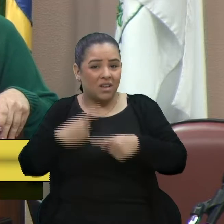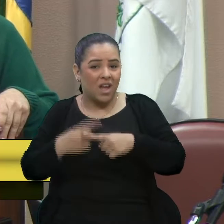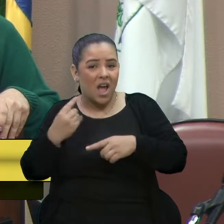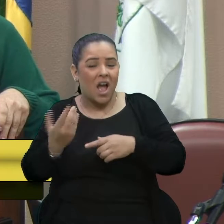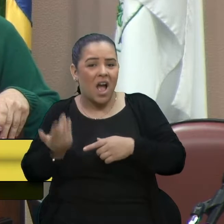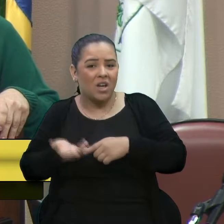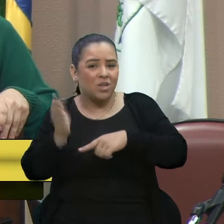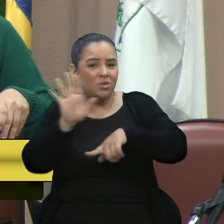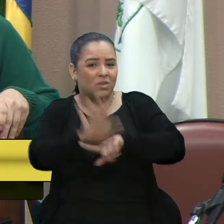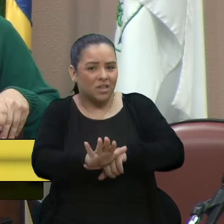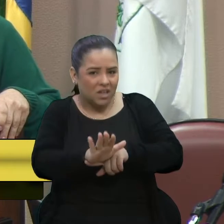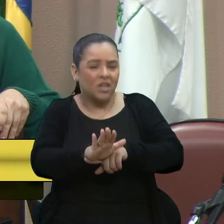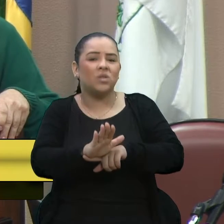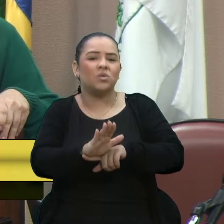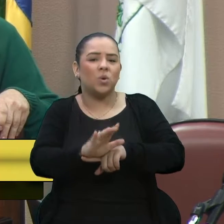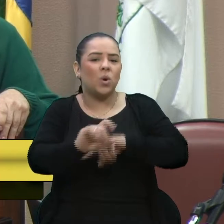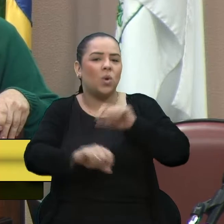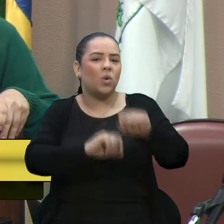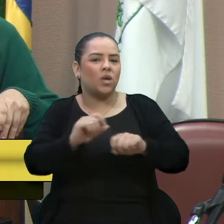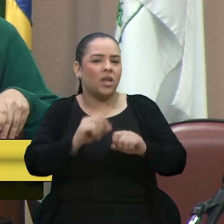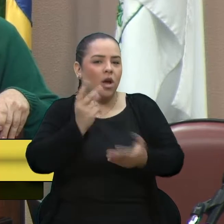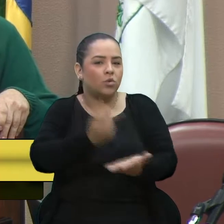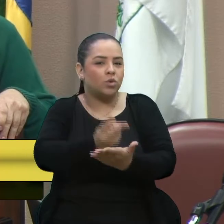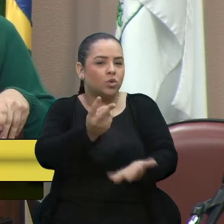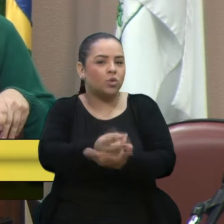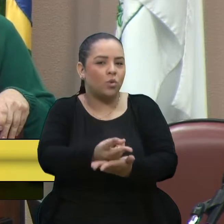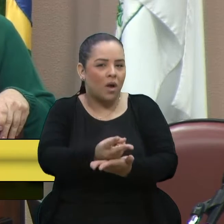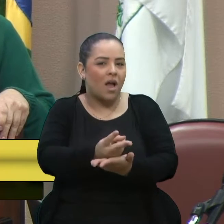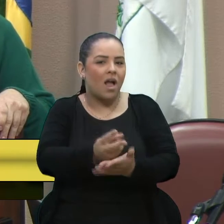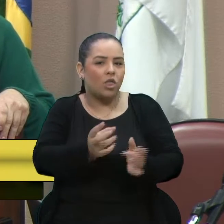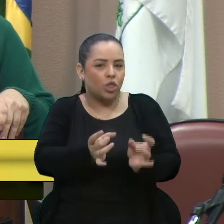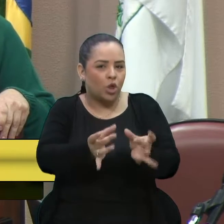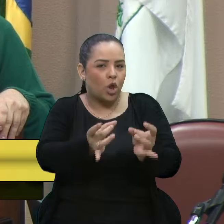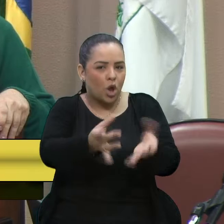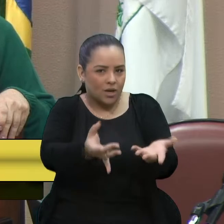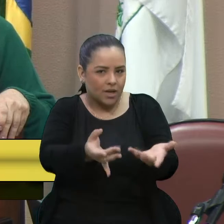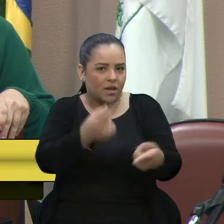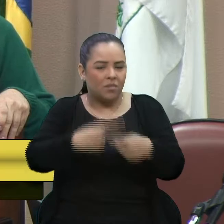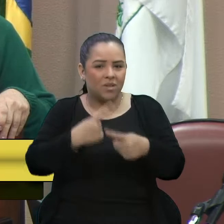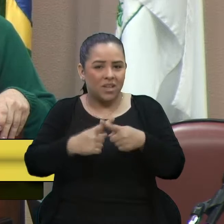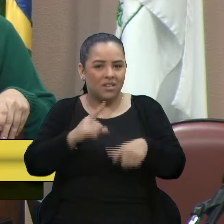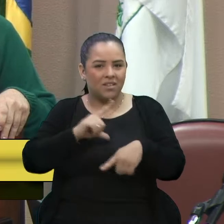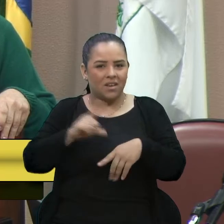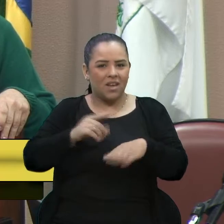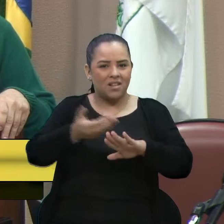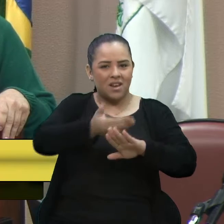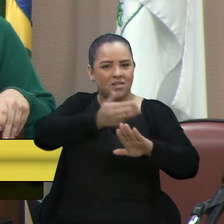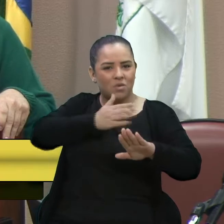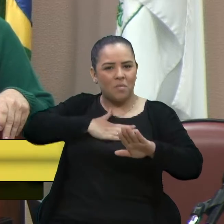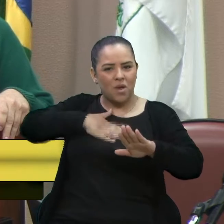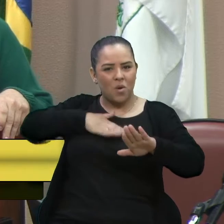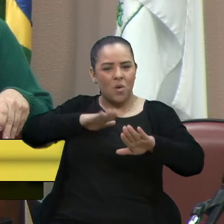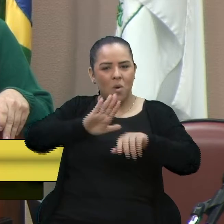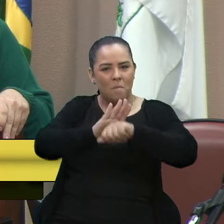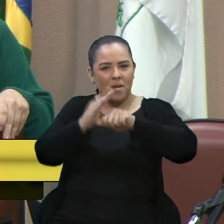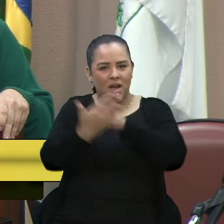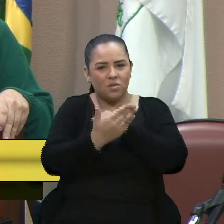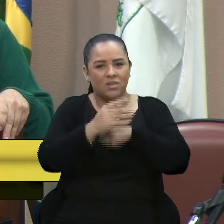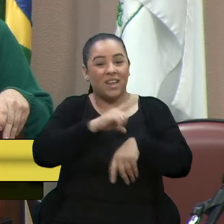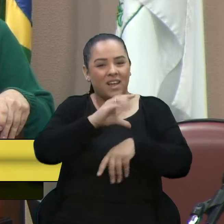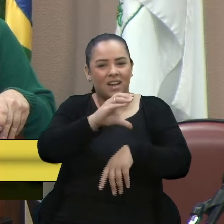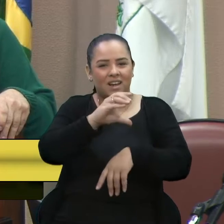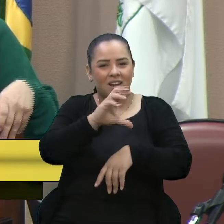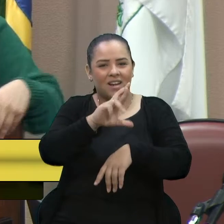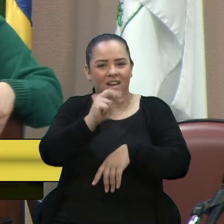Eu moro atrás do antigo frigorífico PTF, aqui no Cristo Redentor. Ali tinha uma cracolândia, que eu sou grato ao tenente